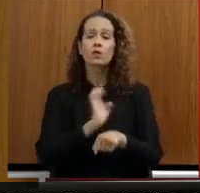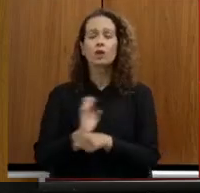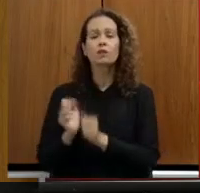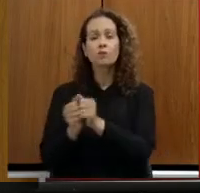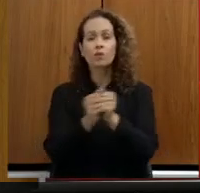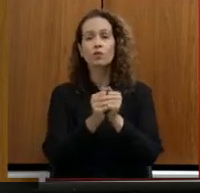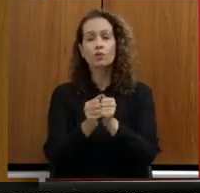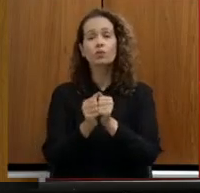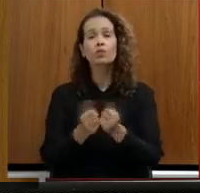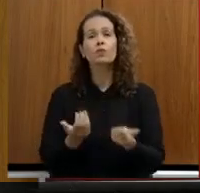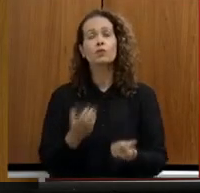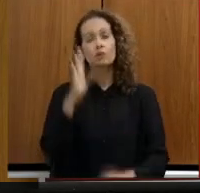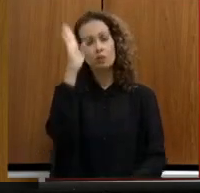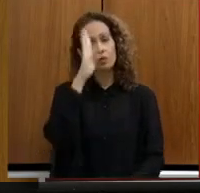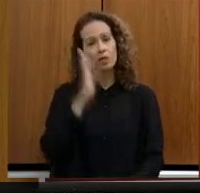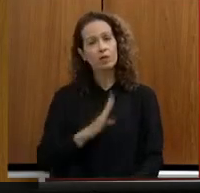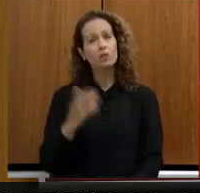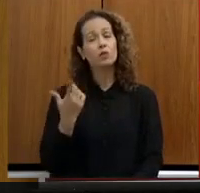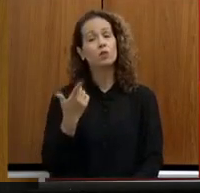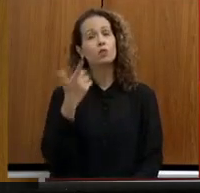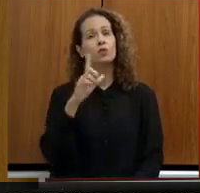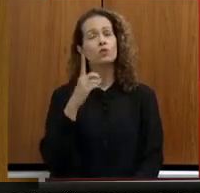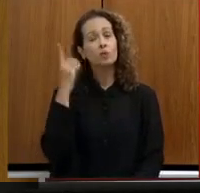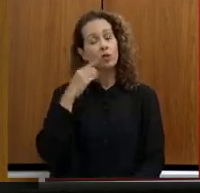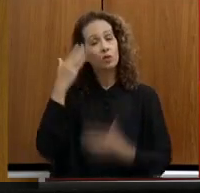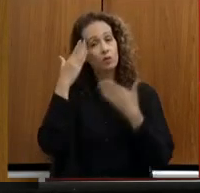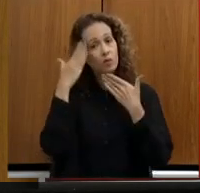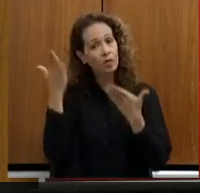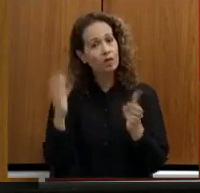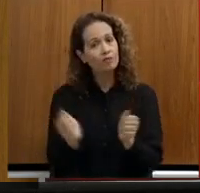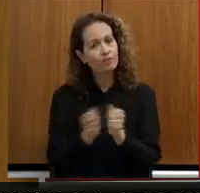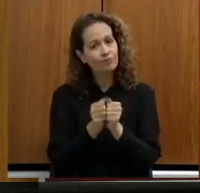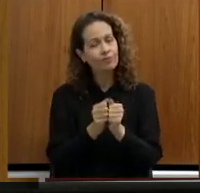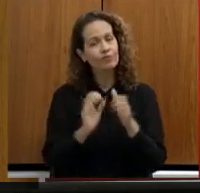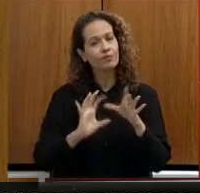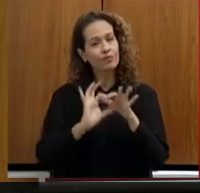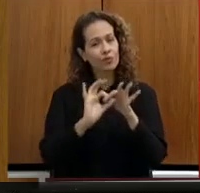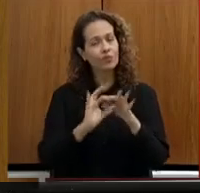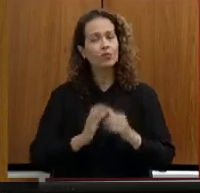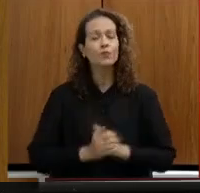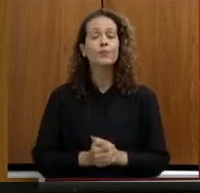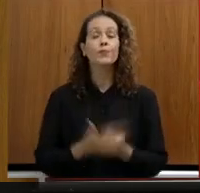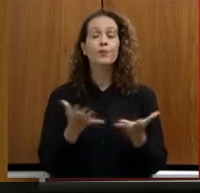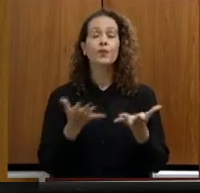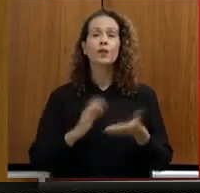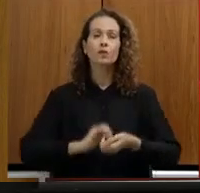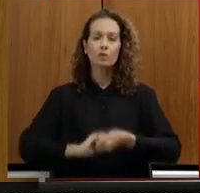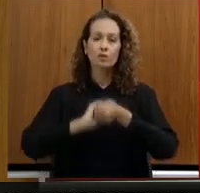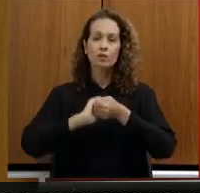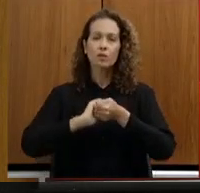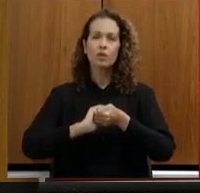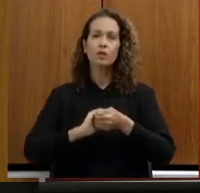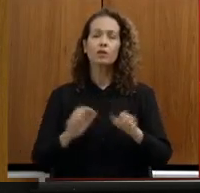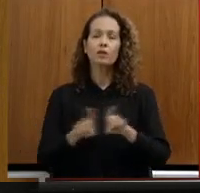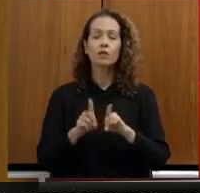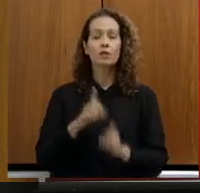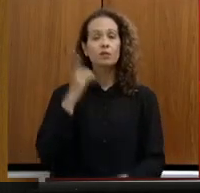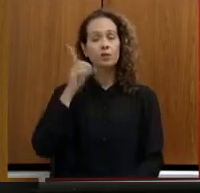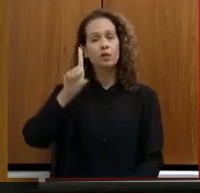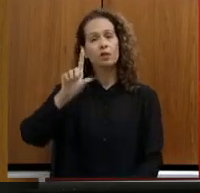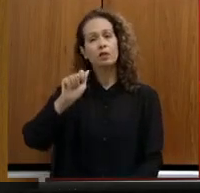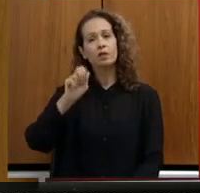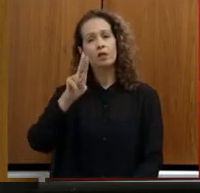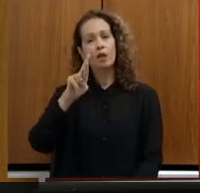com os outros deputados estaduais. Obrigada por essa parceria. Eu quero cumprimentar a querida amiga e deputada Laura,